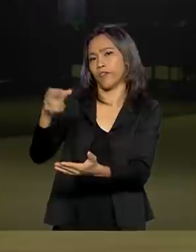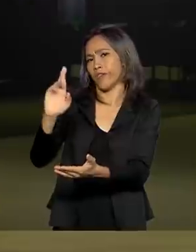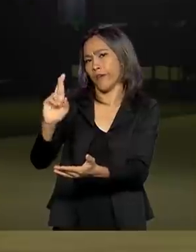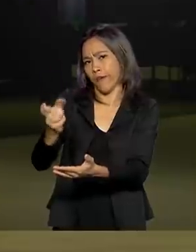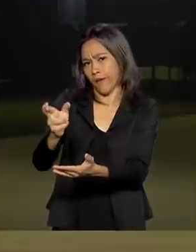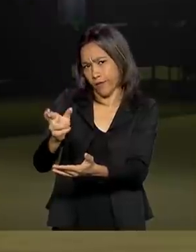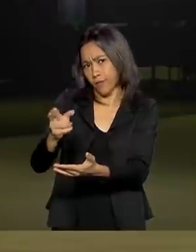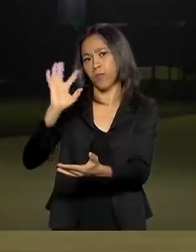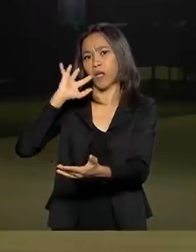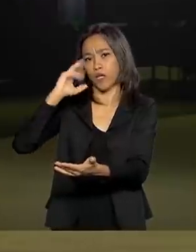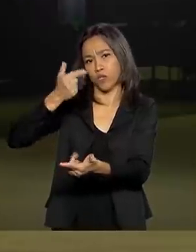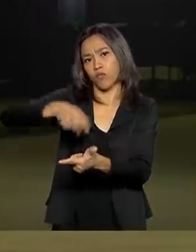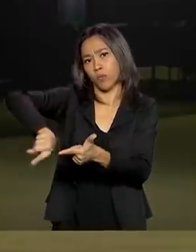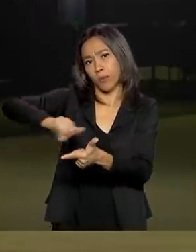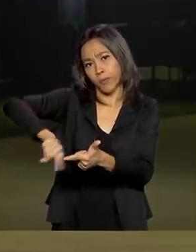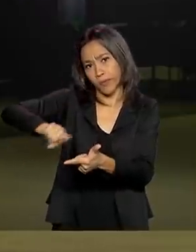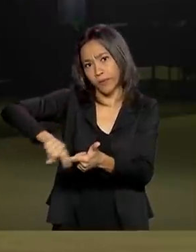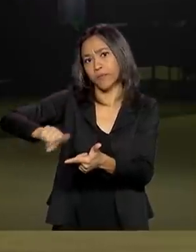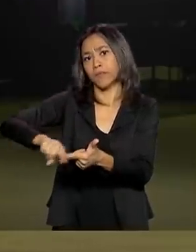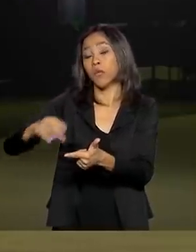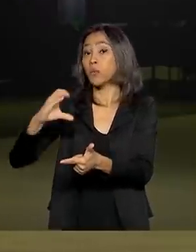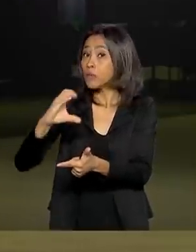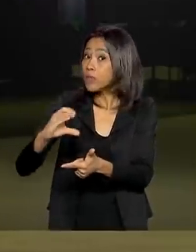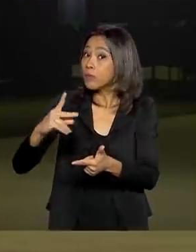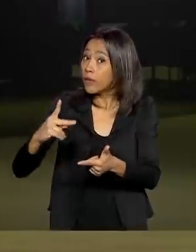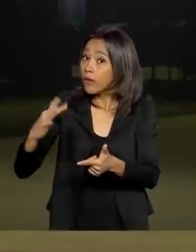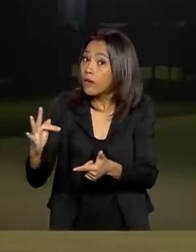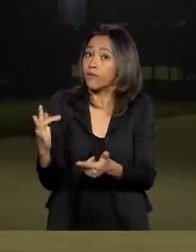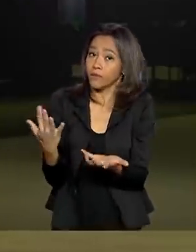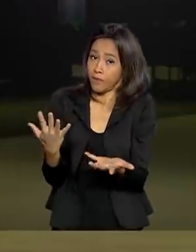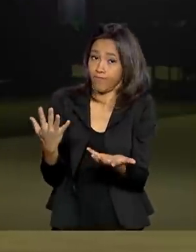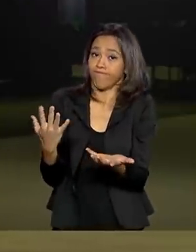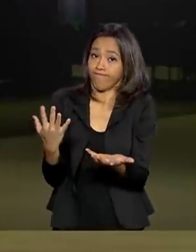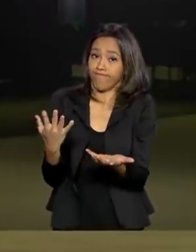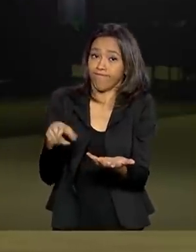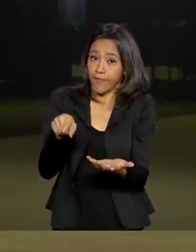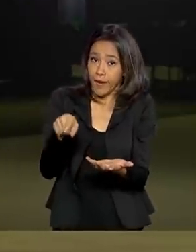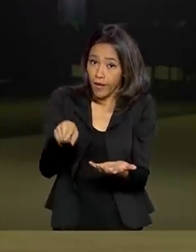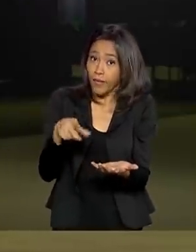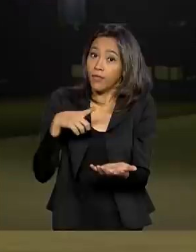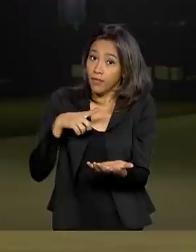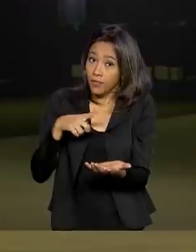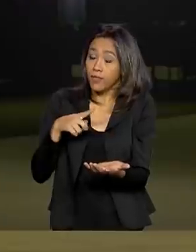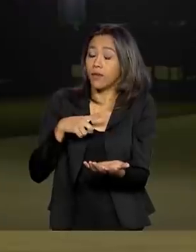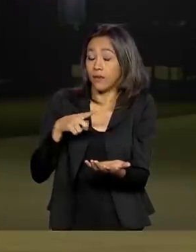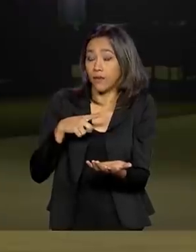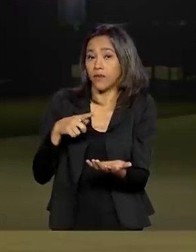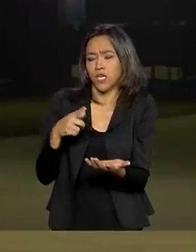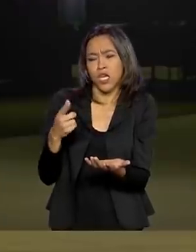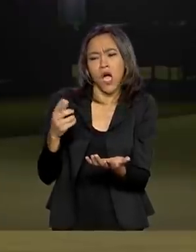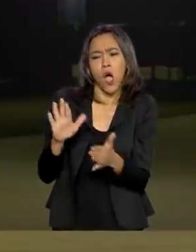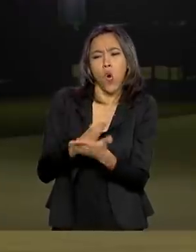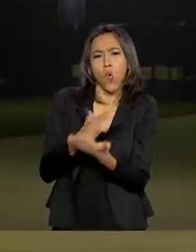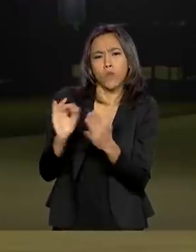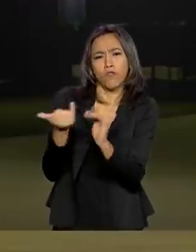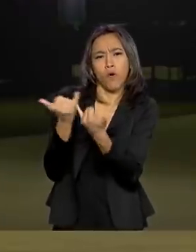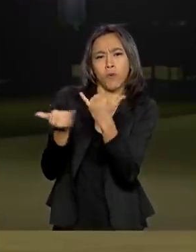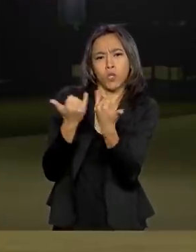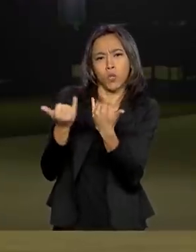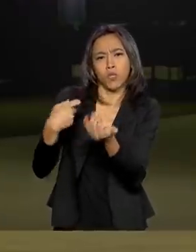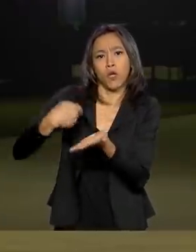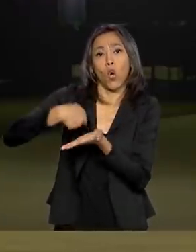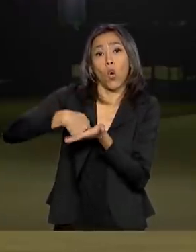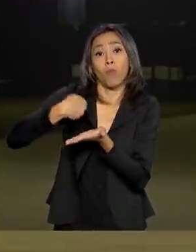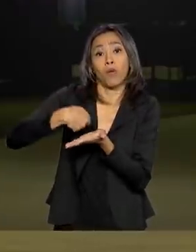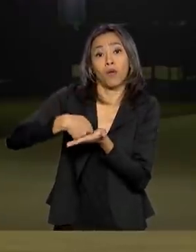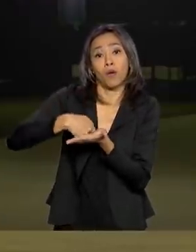atualiza, ela cumpre alguma informação que a Receita Federal esteja cobrando